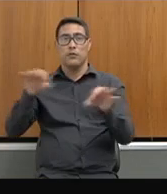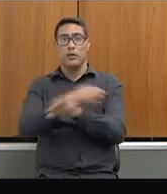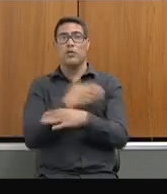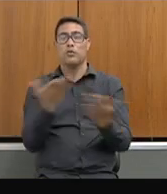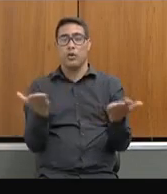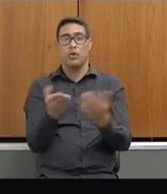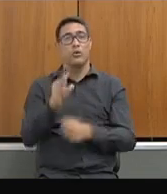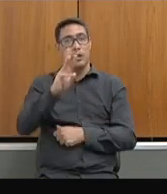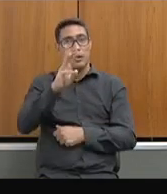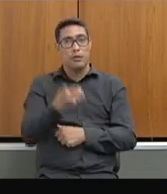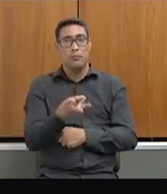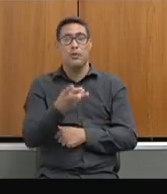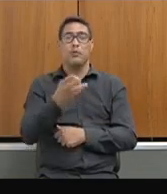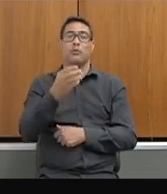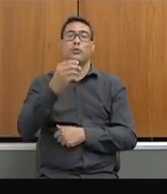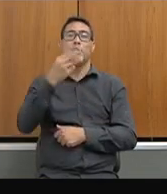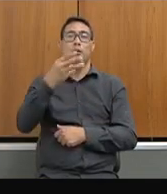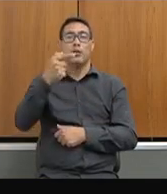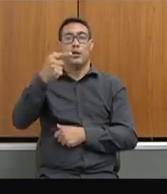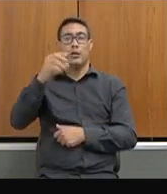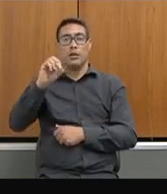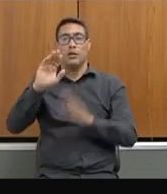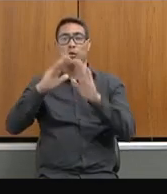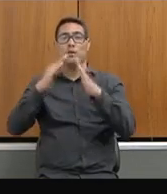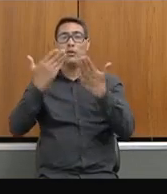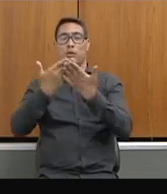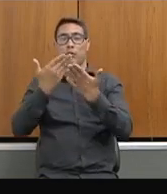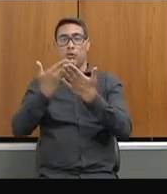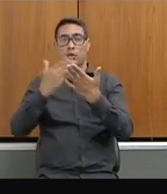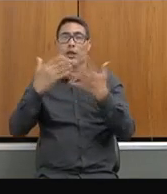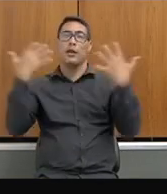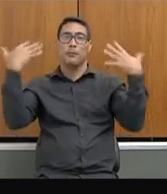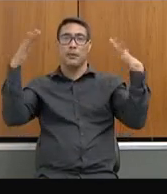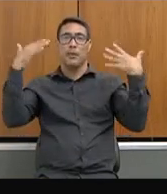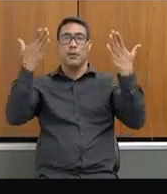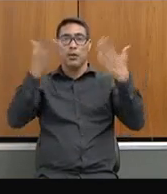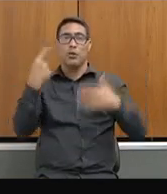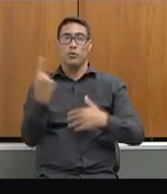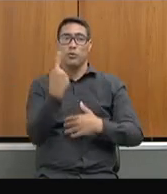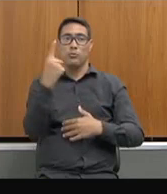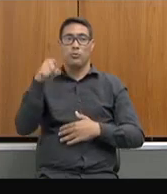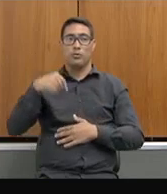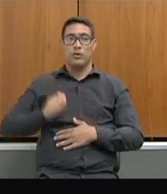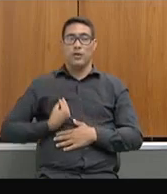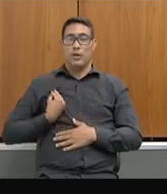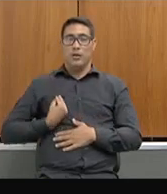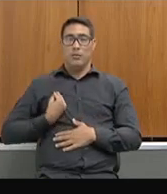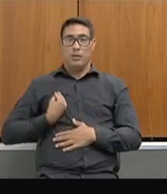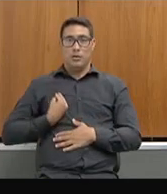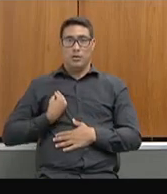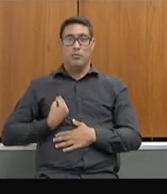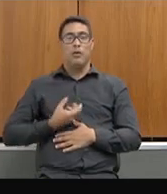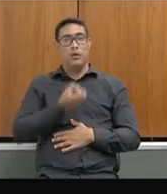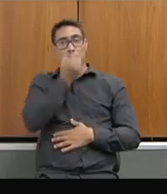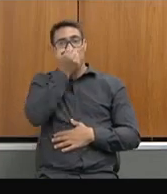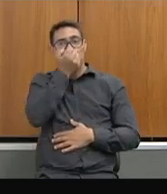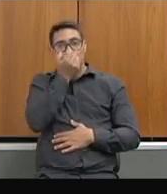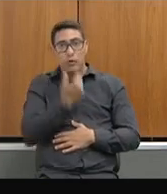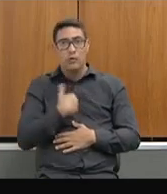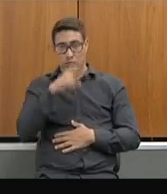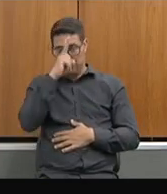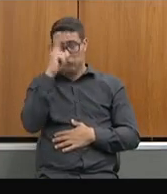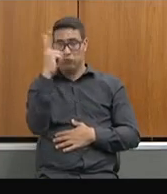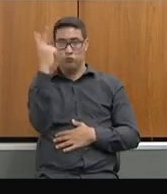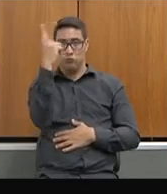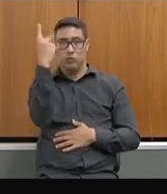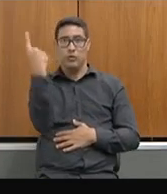.370 escolas que fizeram. Quero dar parabéns a todos que participaram desse processo. É um processo muito forte e muito importante para